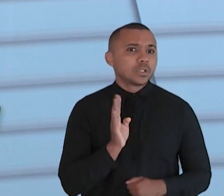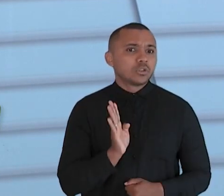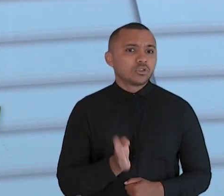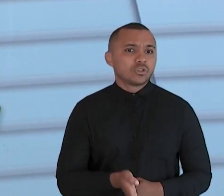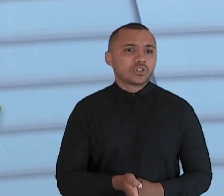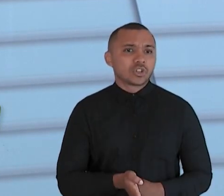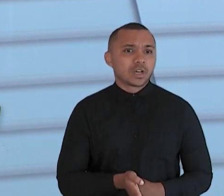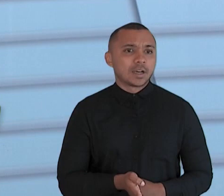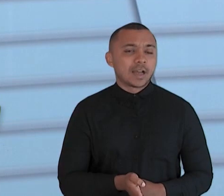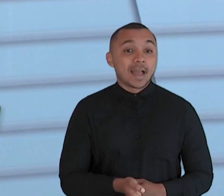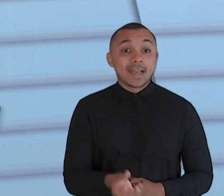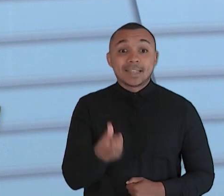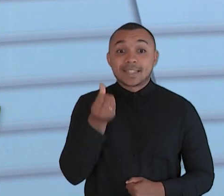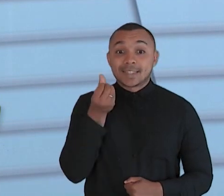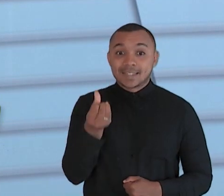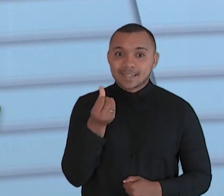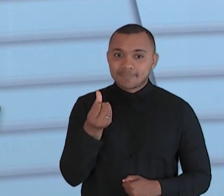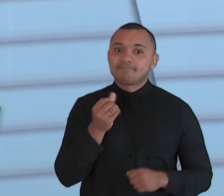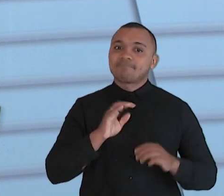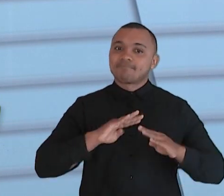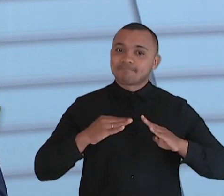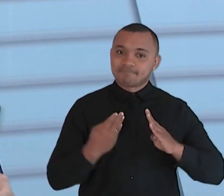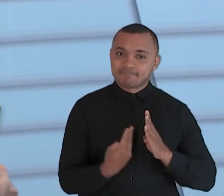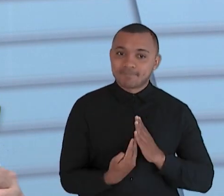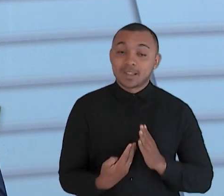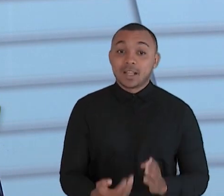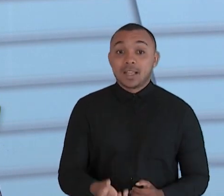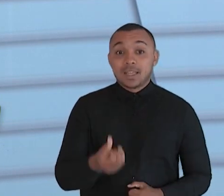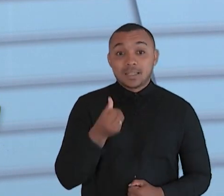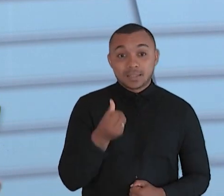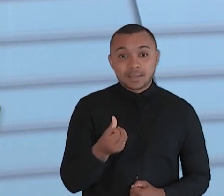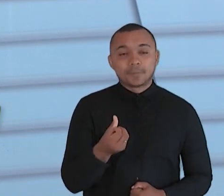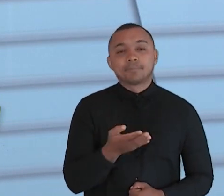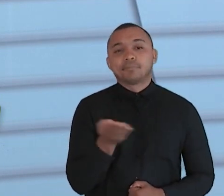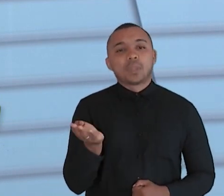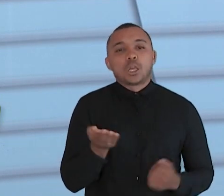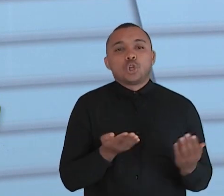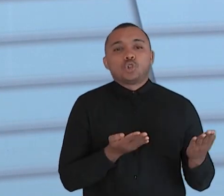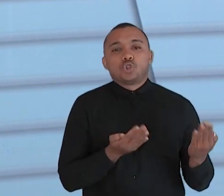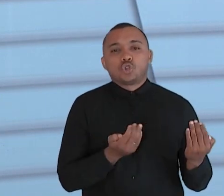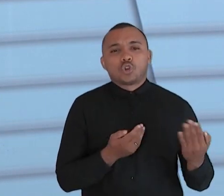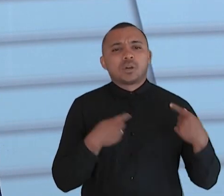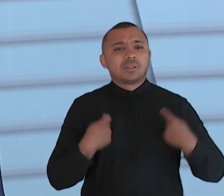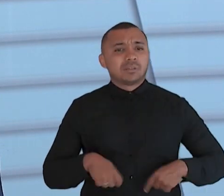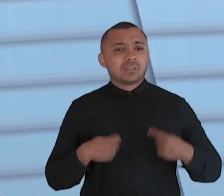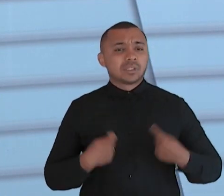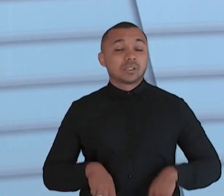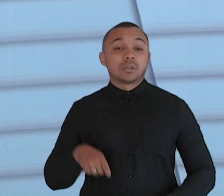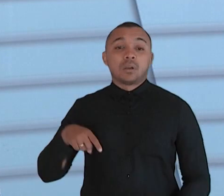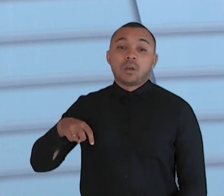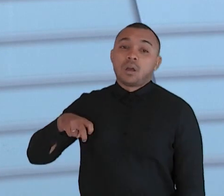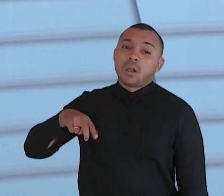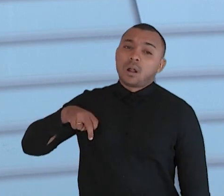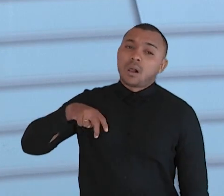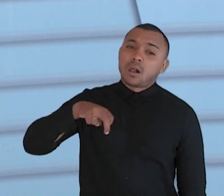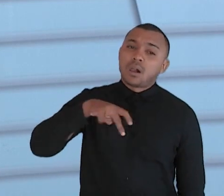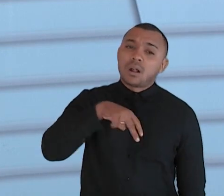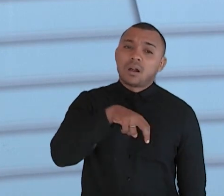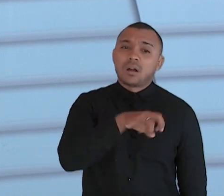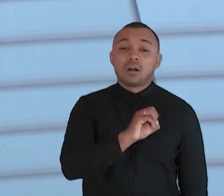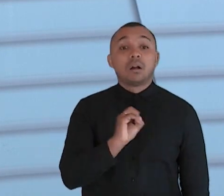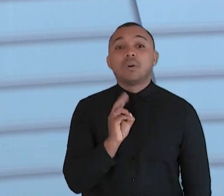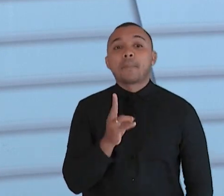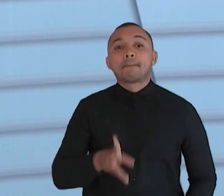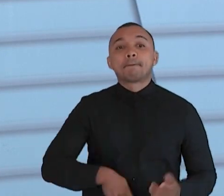hoje seis escolas. Então, o jovem não precisa mais caminhar ou pagar o ônibus.